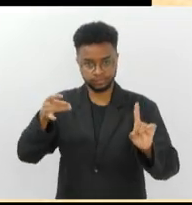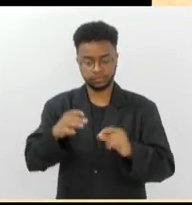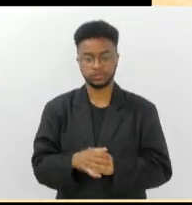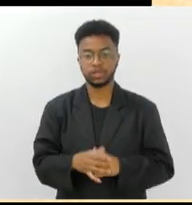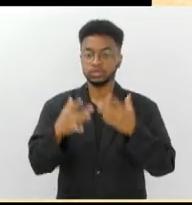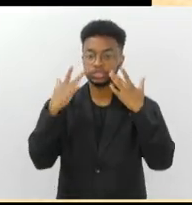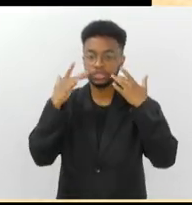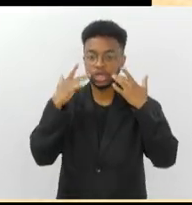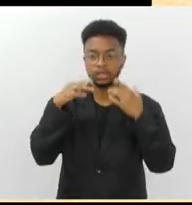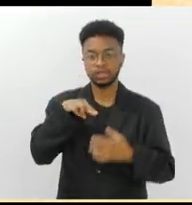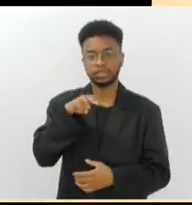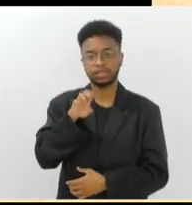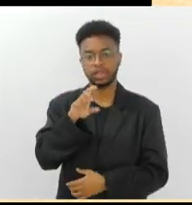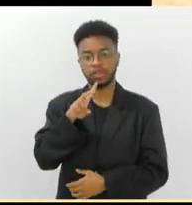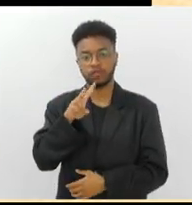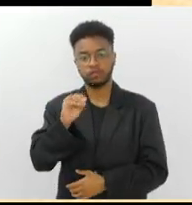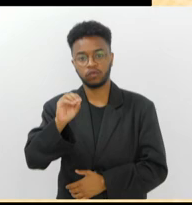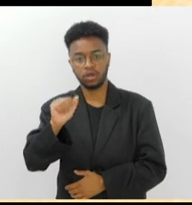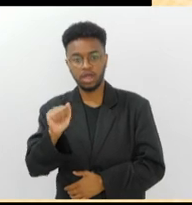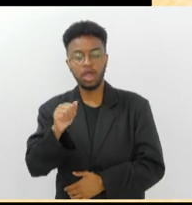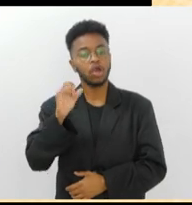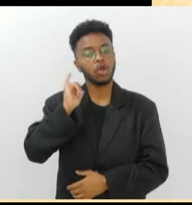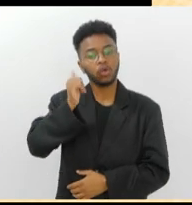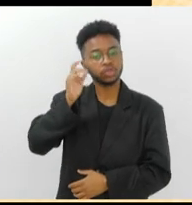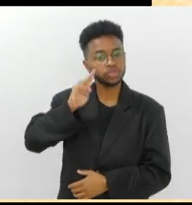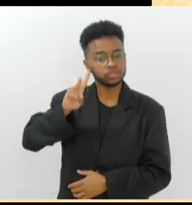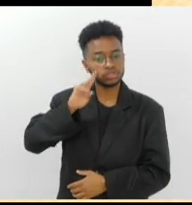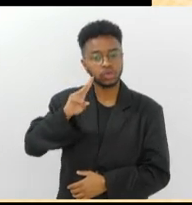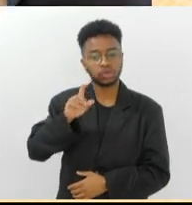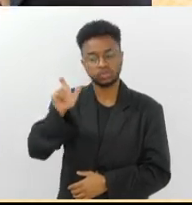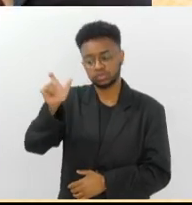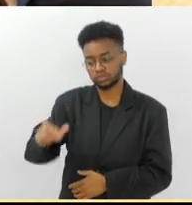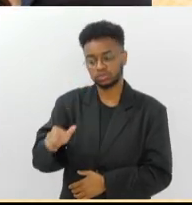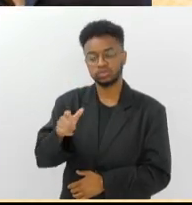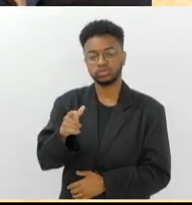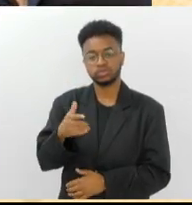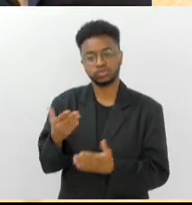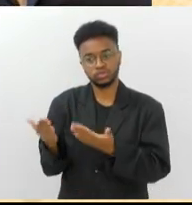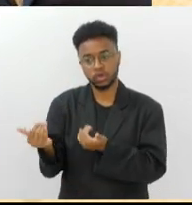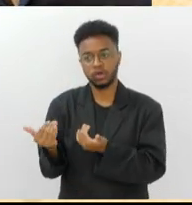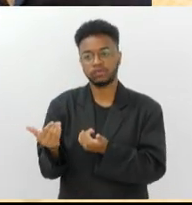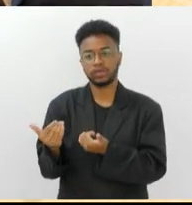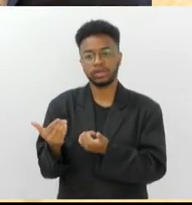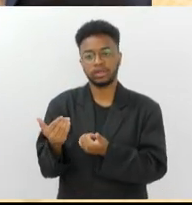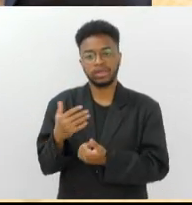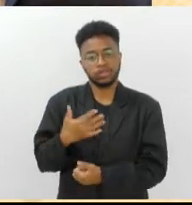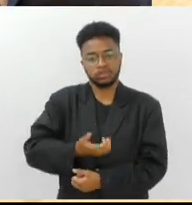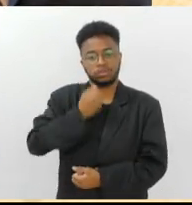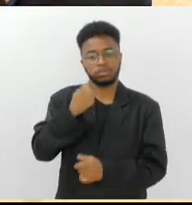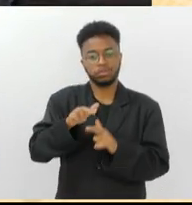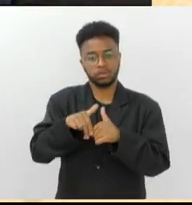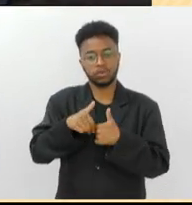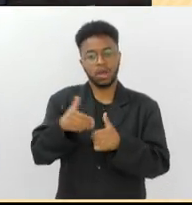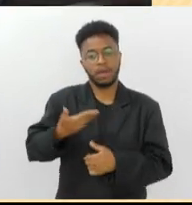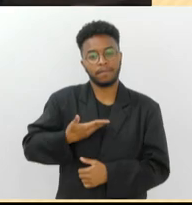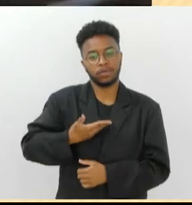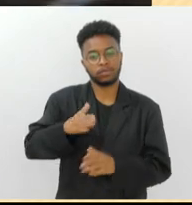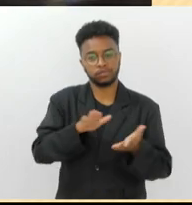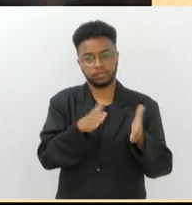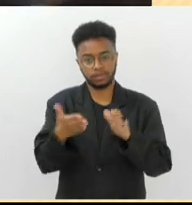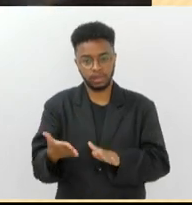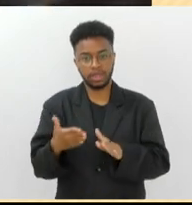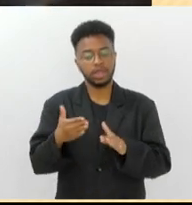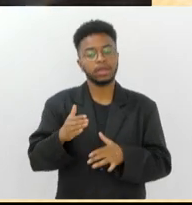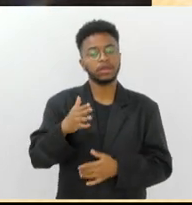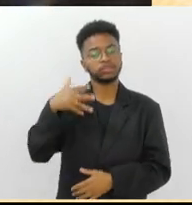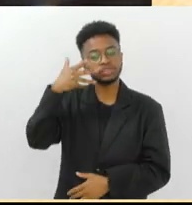conta a história de um jovem cineasta assombrado pela perda de um amigo da adolescência, que decide usar seu discurso de vitória durante